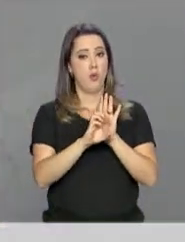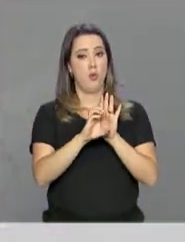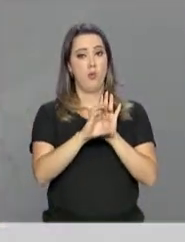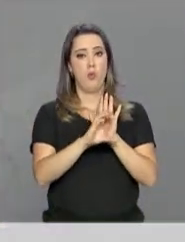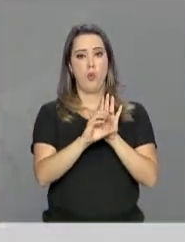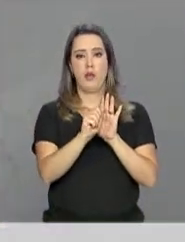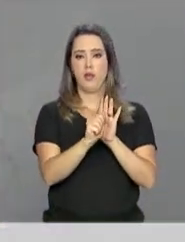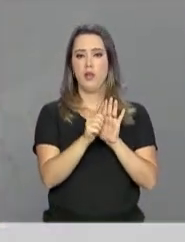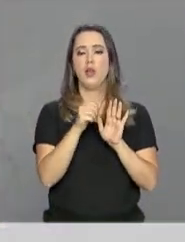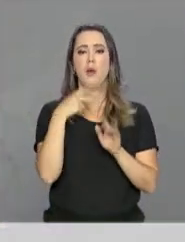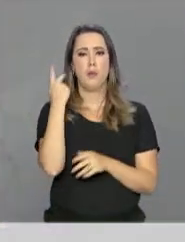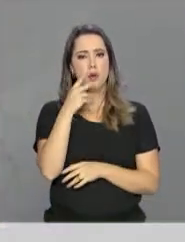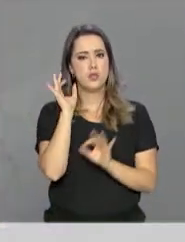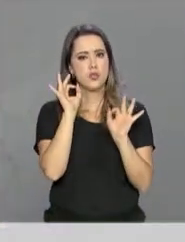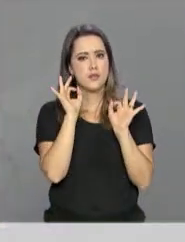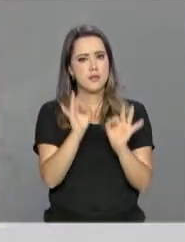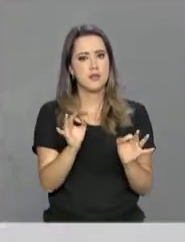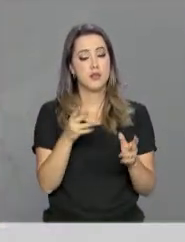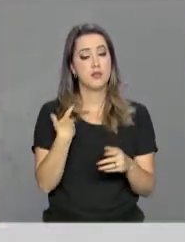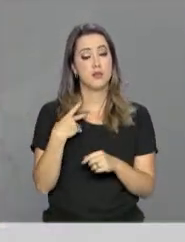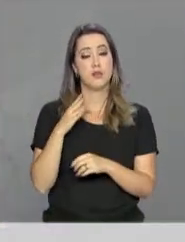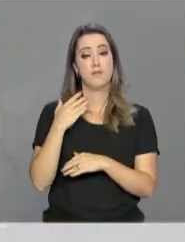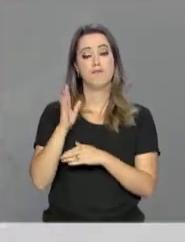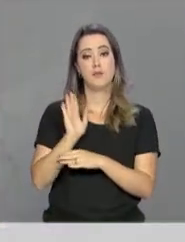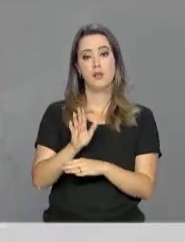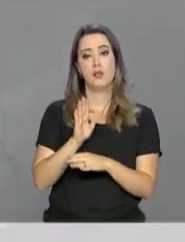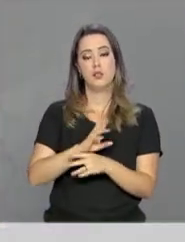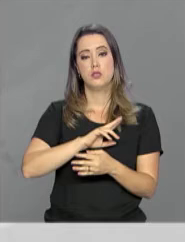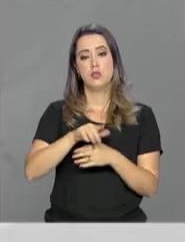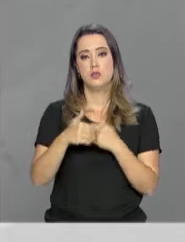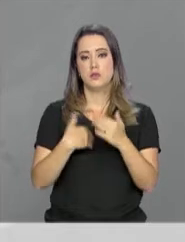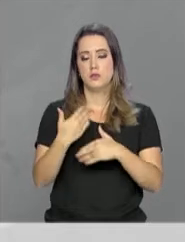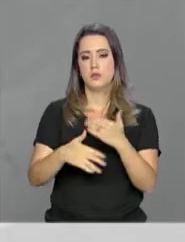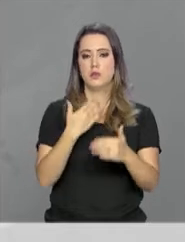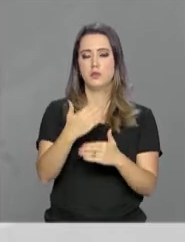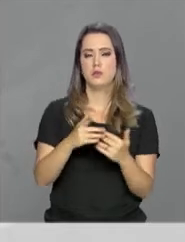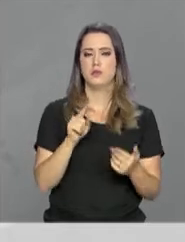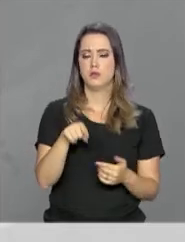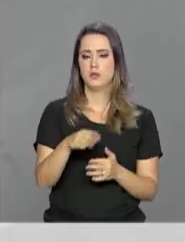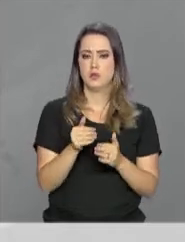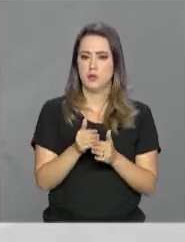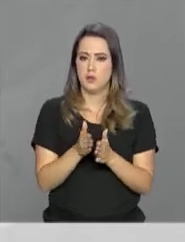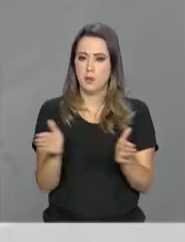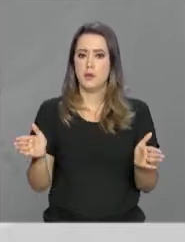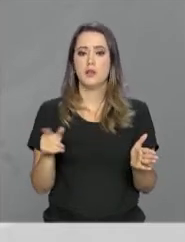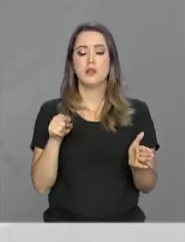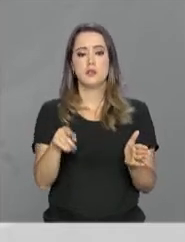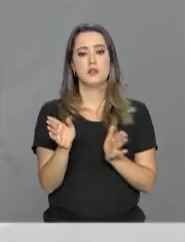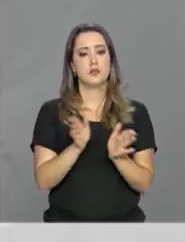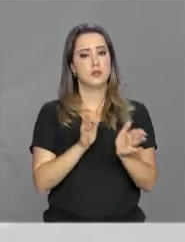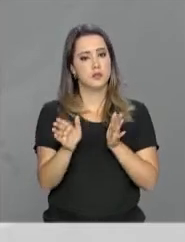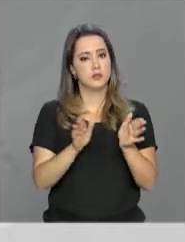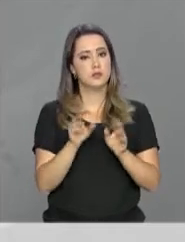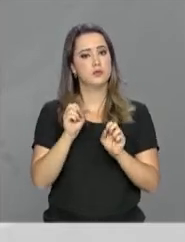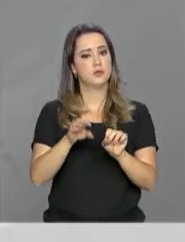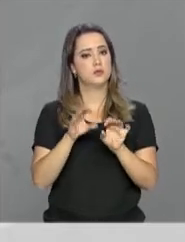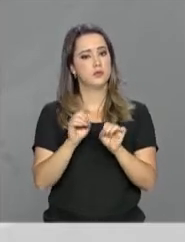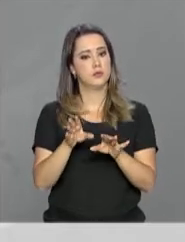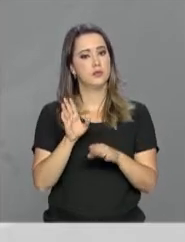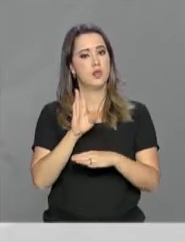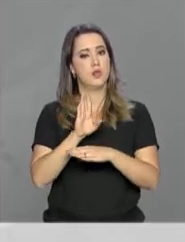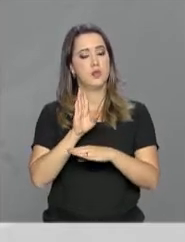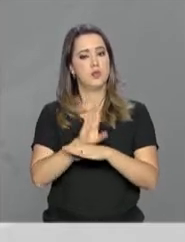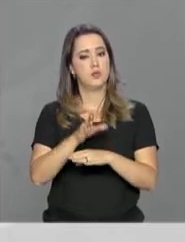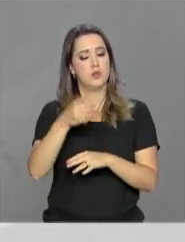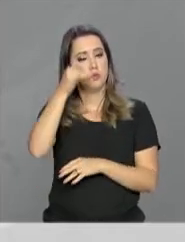políticas públicas efetivas, que ajudaram em vários avanços, como a ampliação do acesso à educação, o reforço no